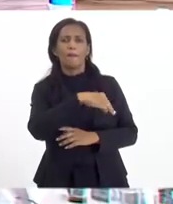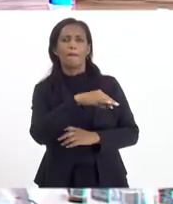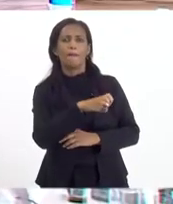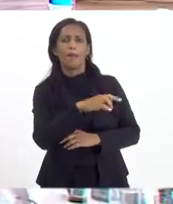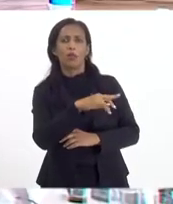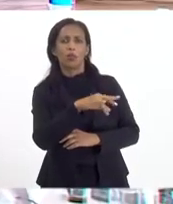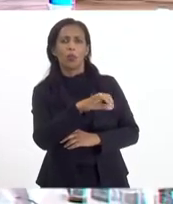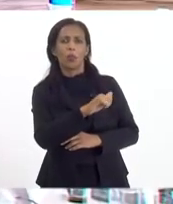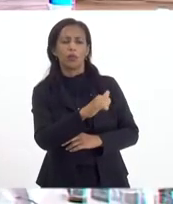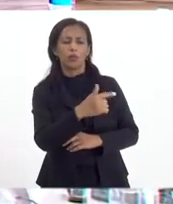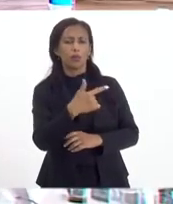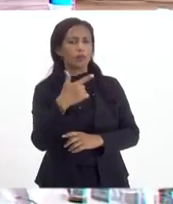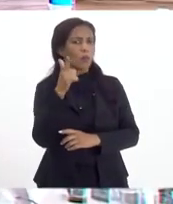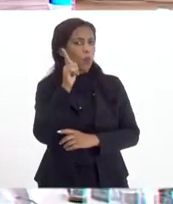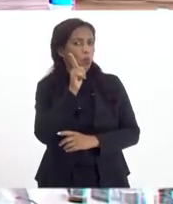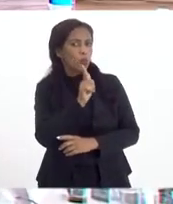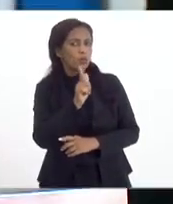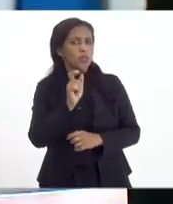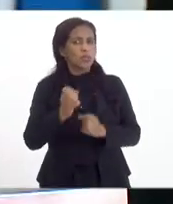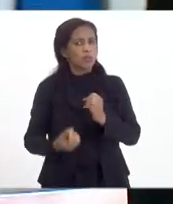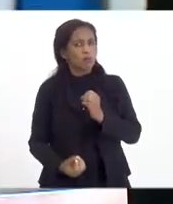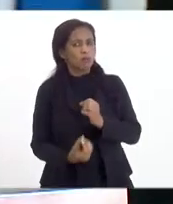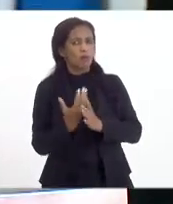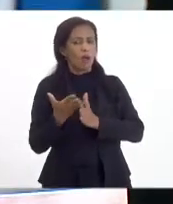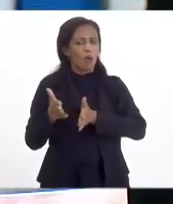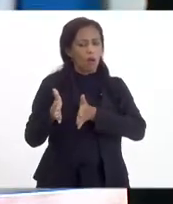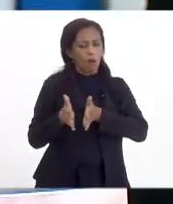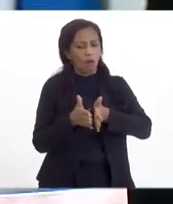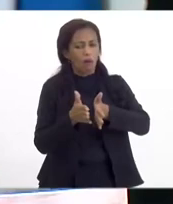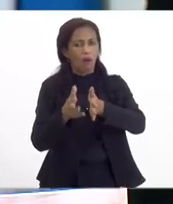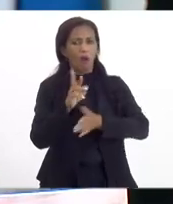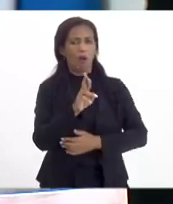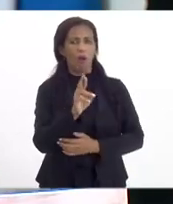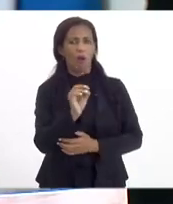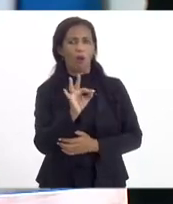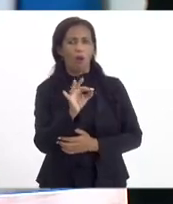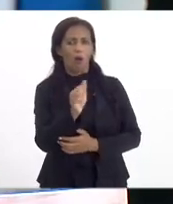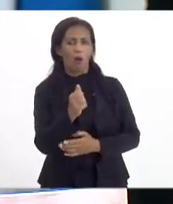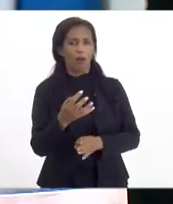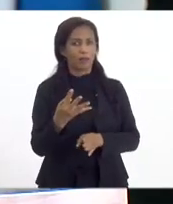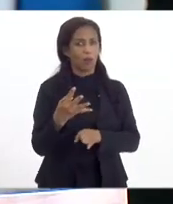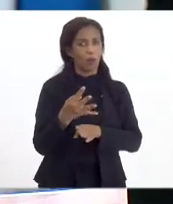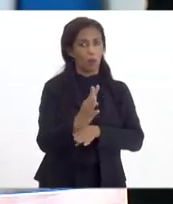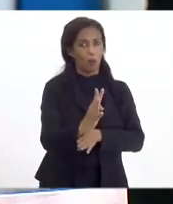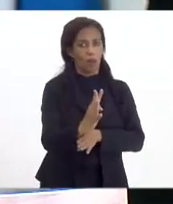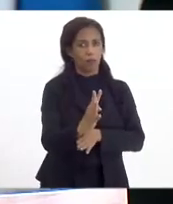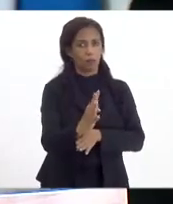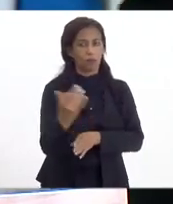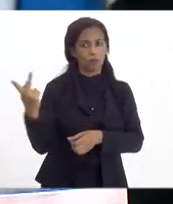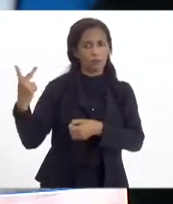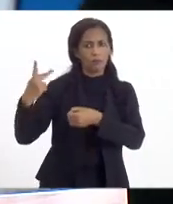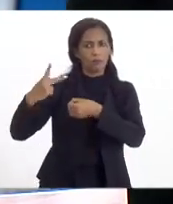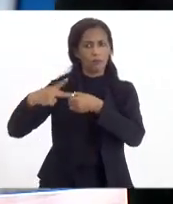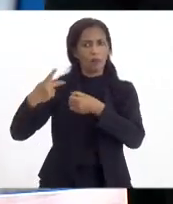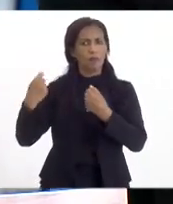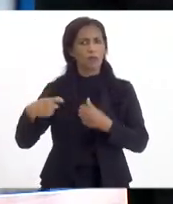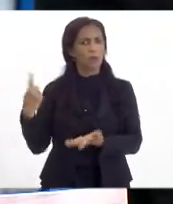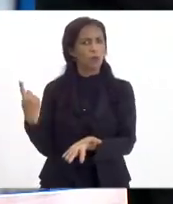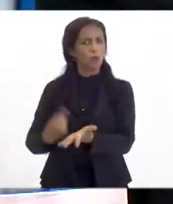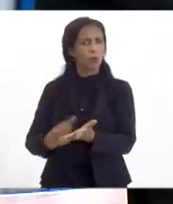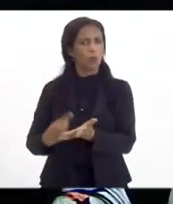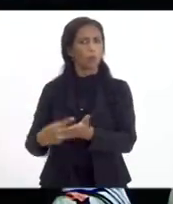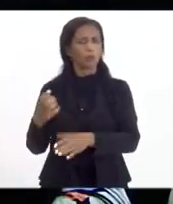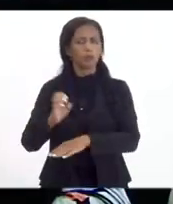para que haja uma Rota 4. A Petrobras precisa fazer esse investimento. A Petrobras tem que ter um compromisso com o Estado do Rio de Janeiro.